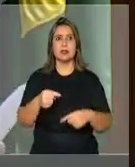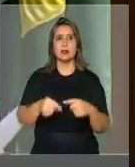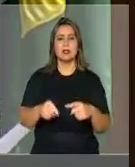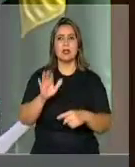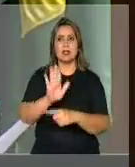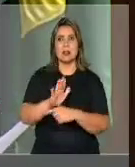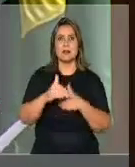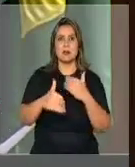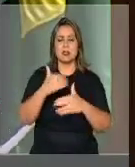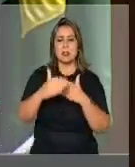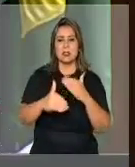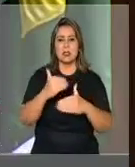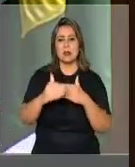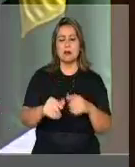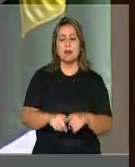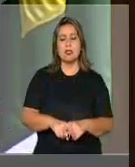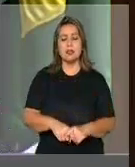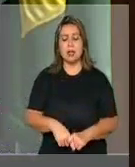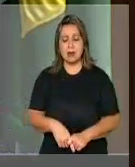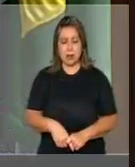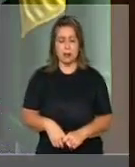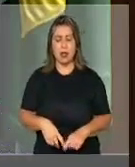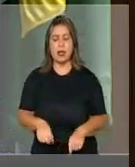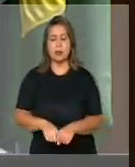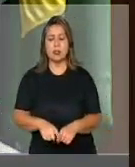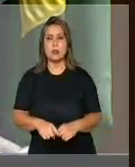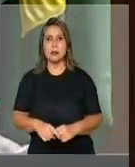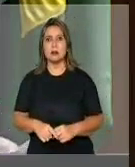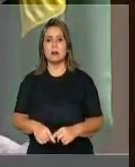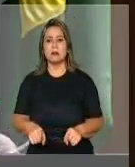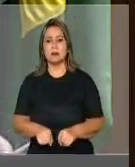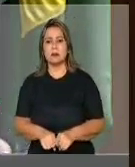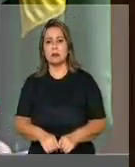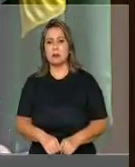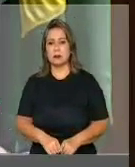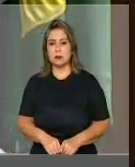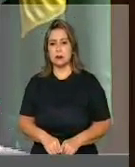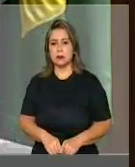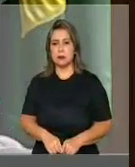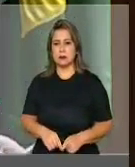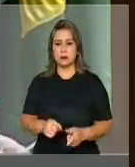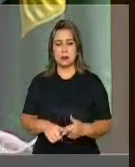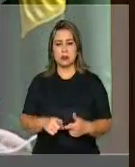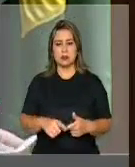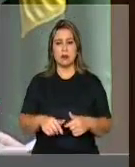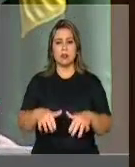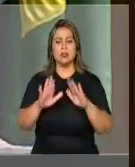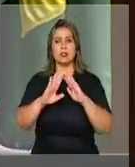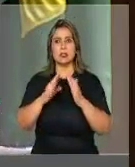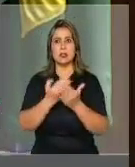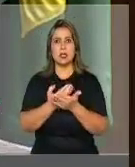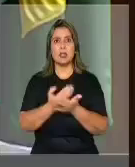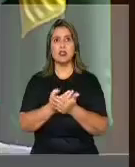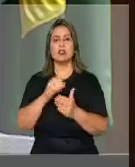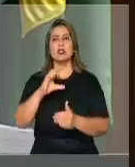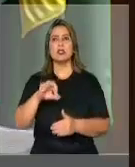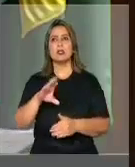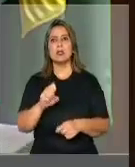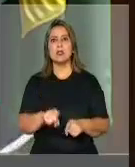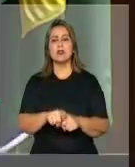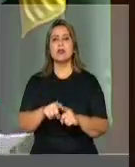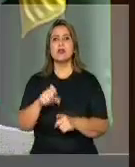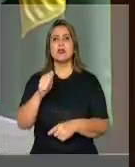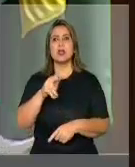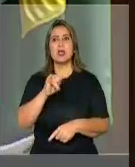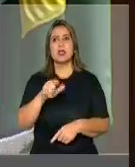públicas andarem nesse país. Se falarmos só do PAA ou do PNAE, vamos nos lembrar das escolas, das creches,